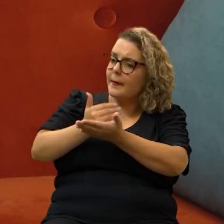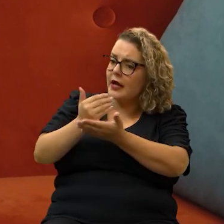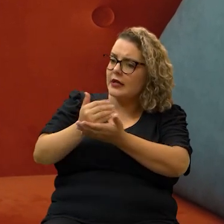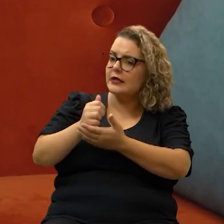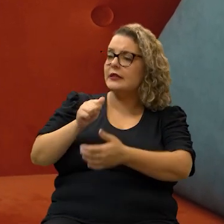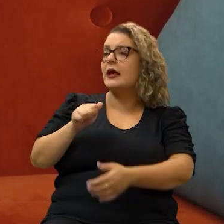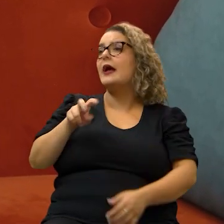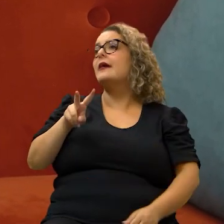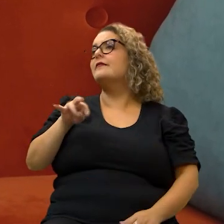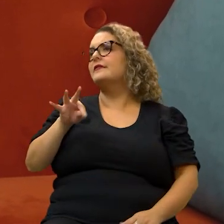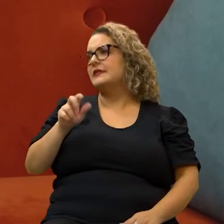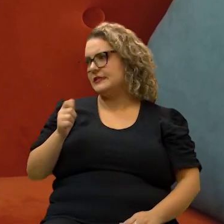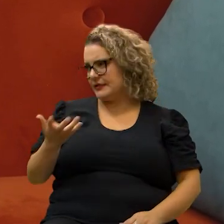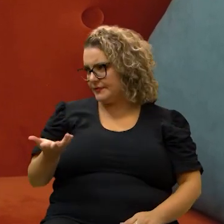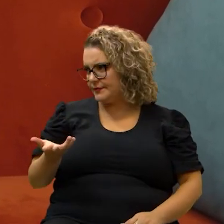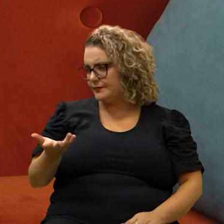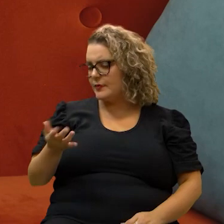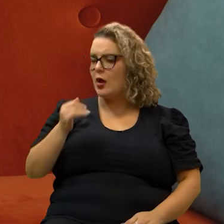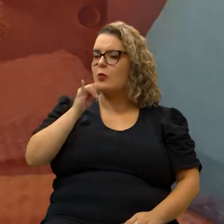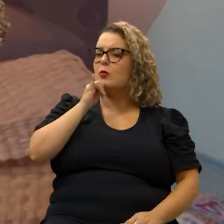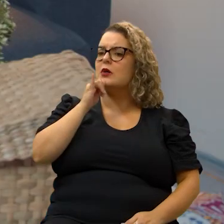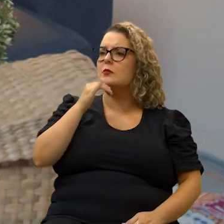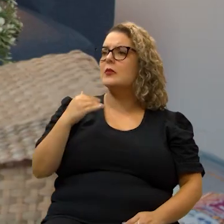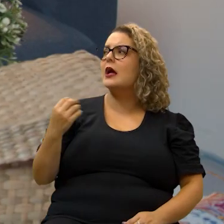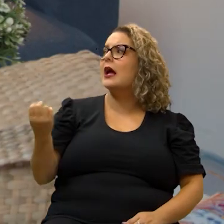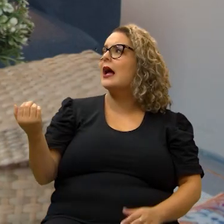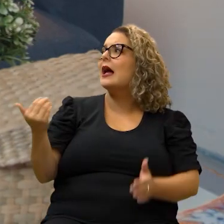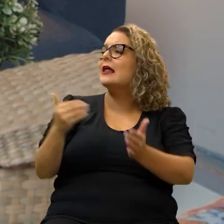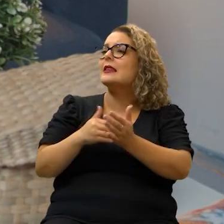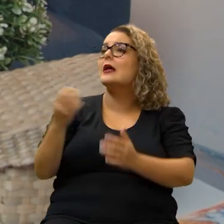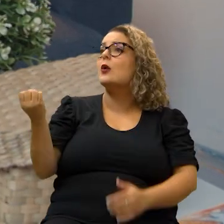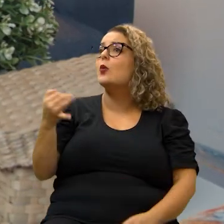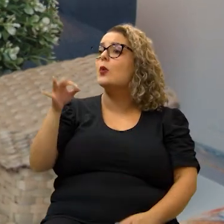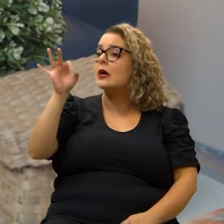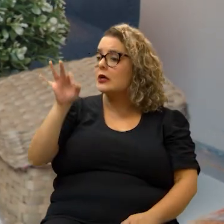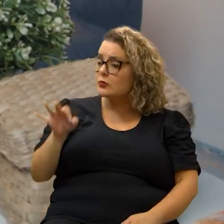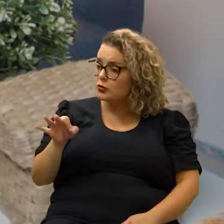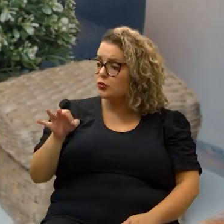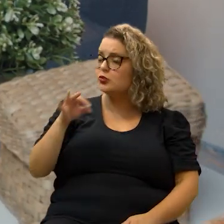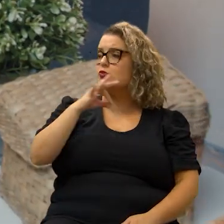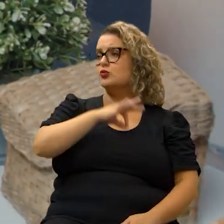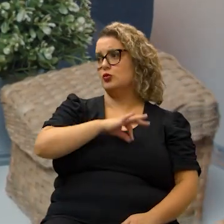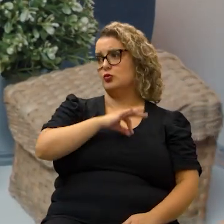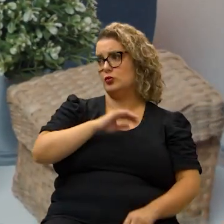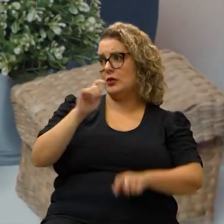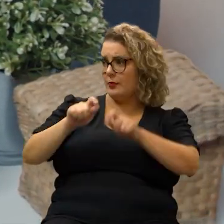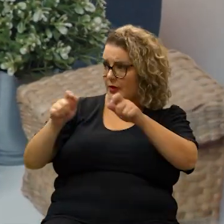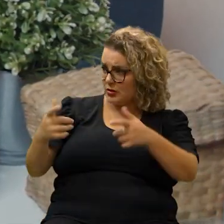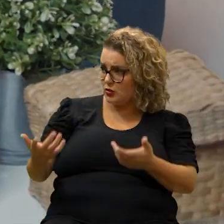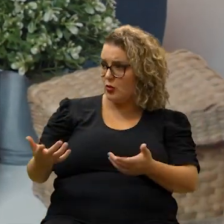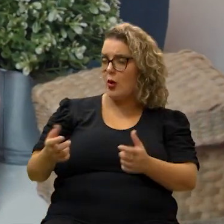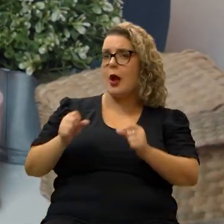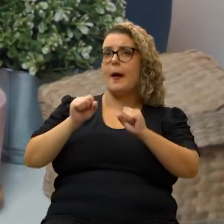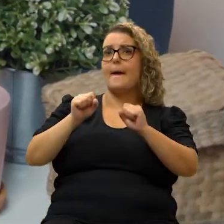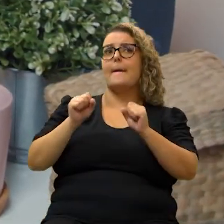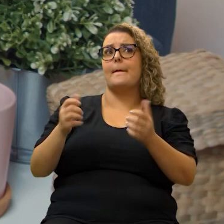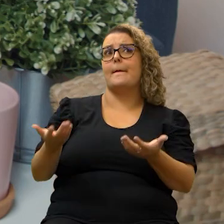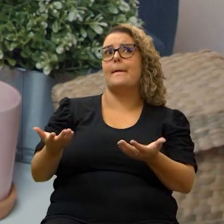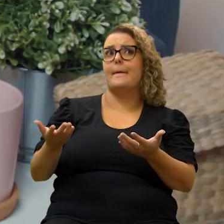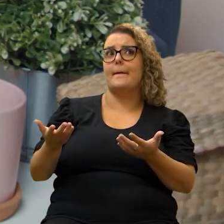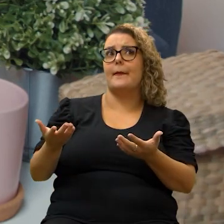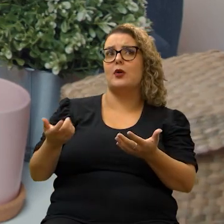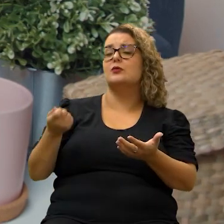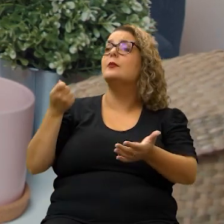parcelamento e à vista por exemplo, até quantos por cento do salário da pessoa pode